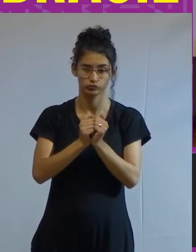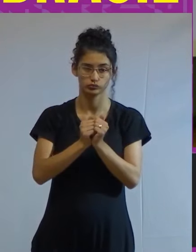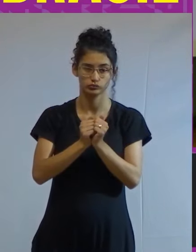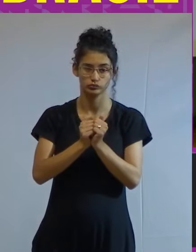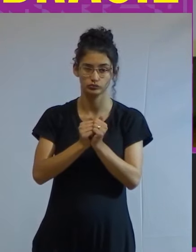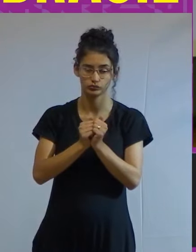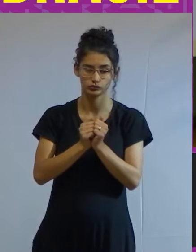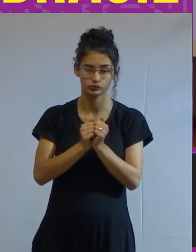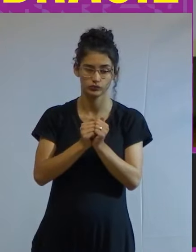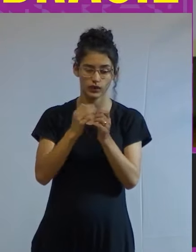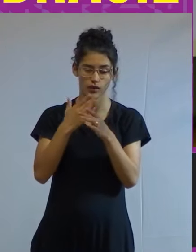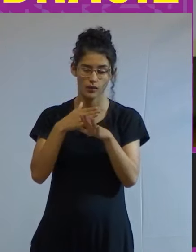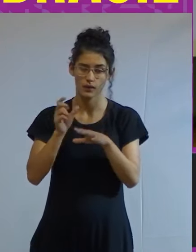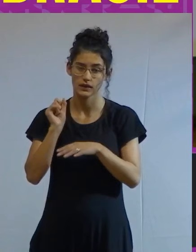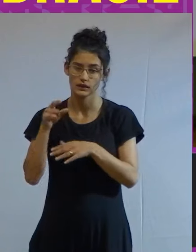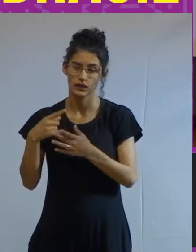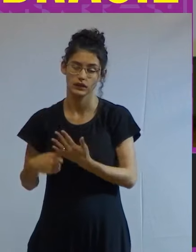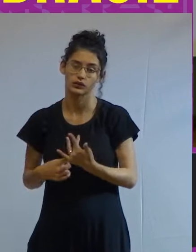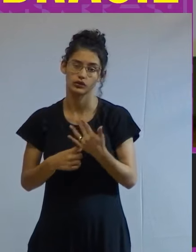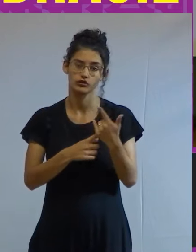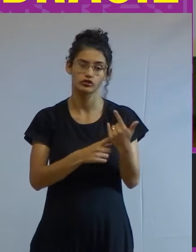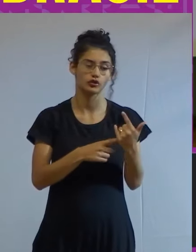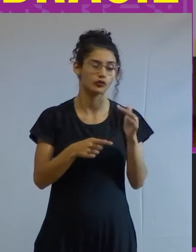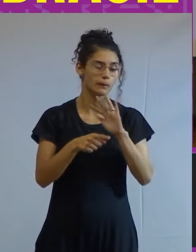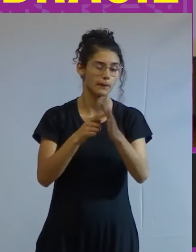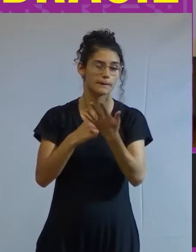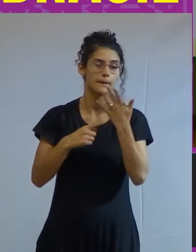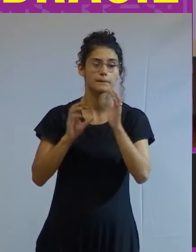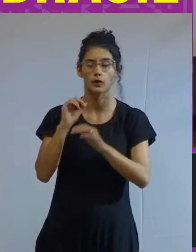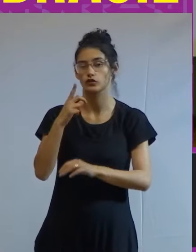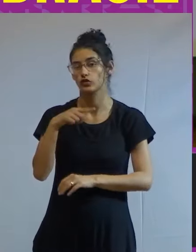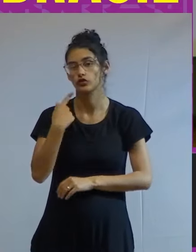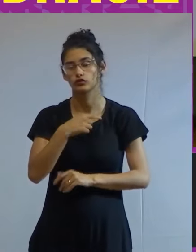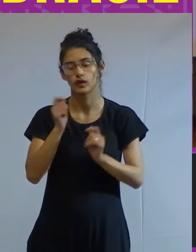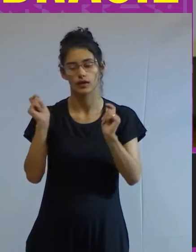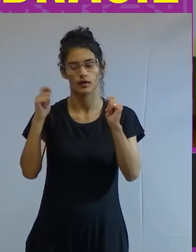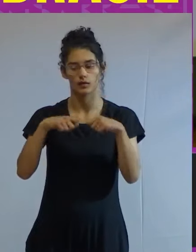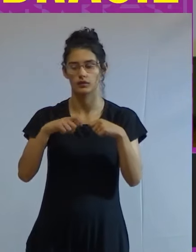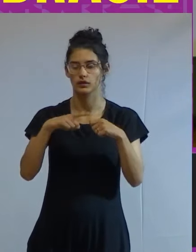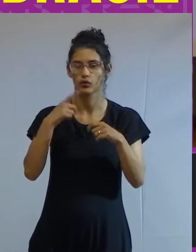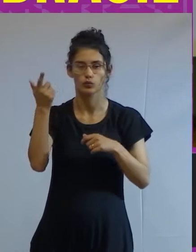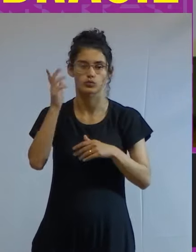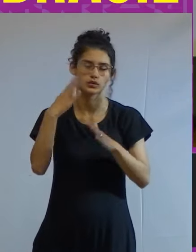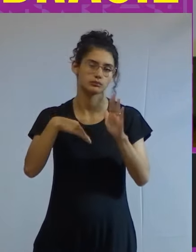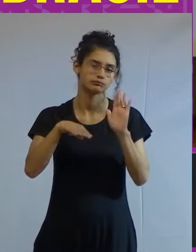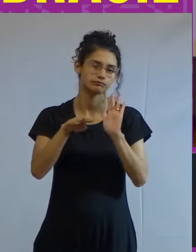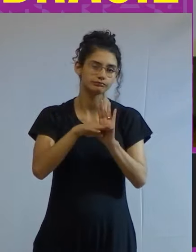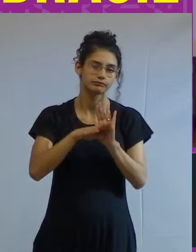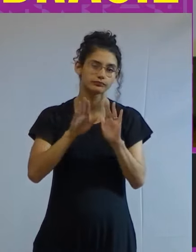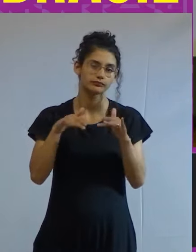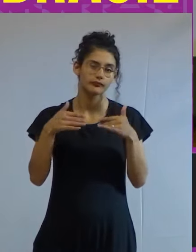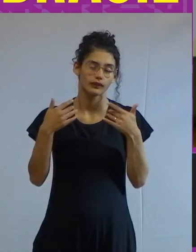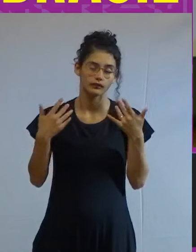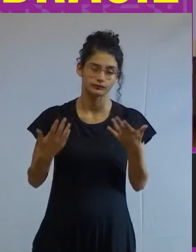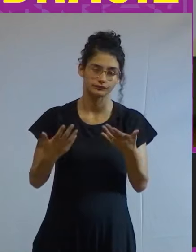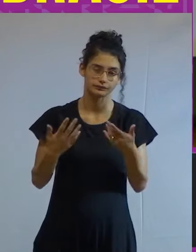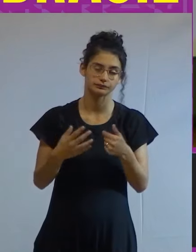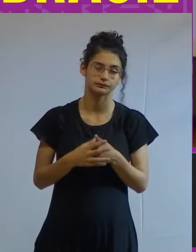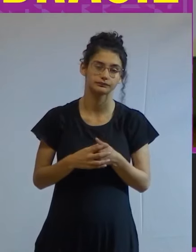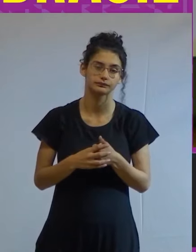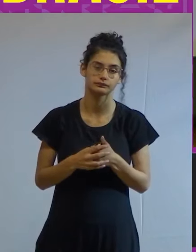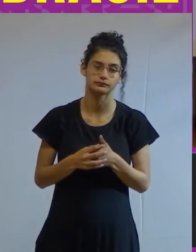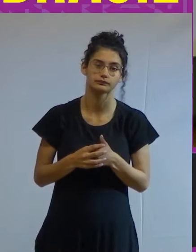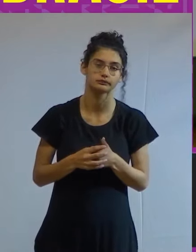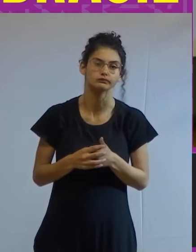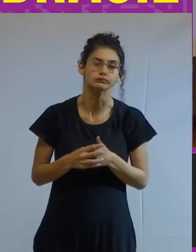literalmente se a tecnologia não for compartilhada ou se a gente não tiver capacidade de chegar lá então assim sem